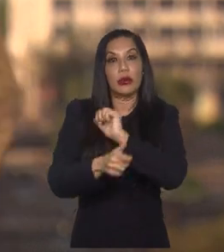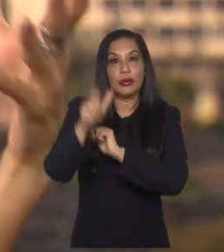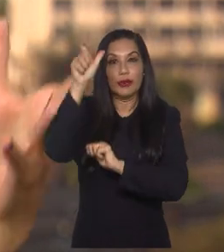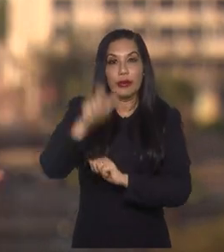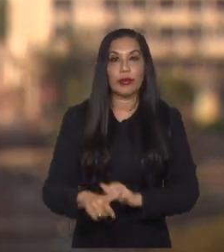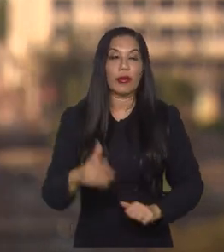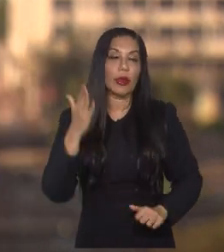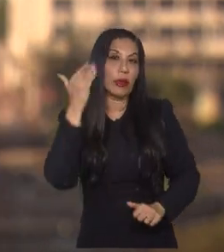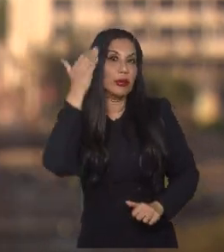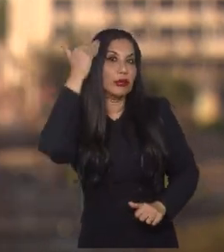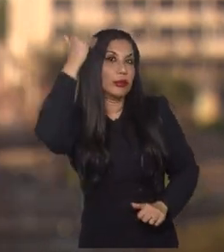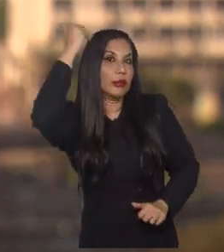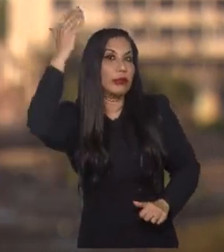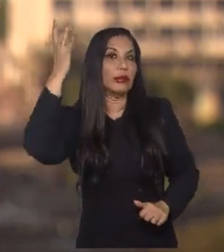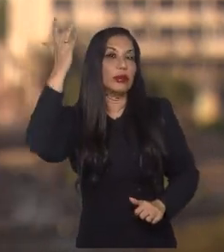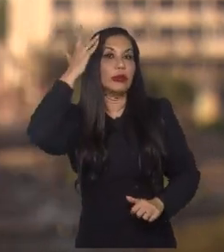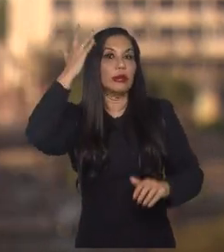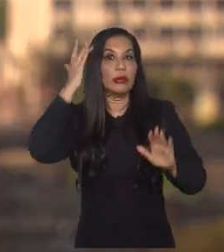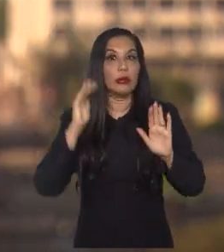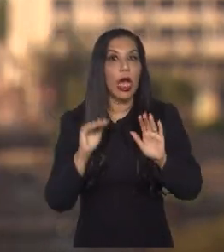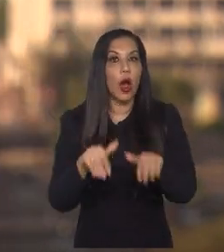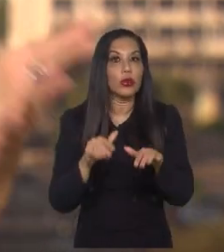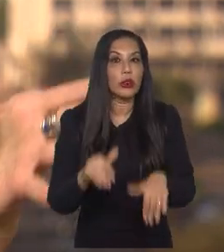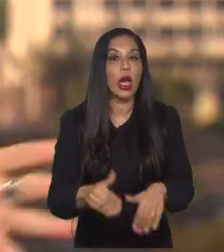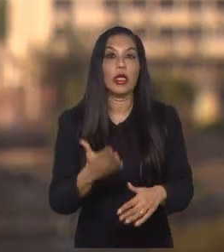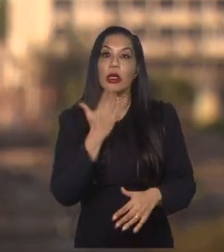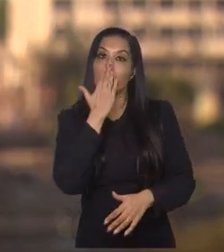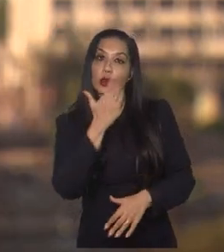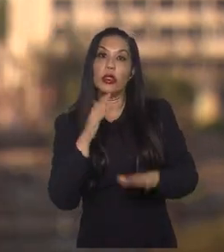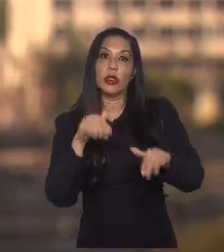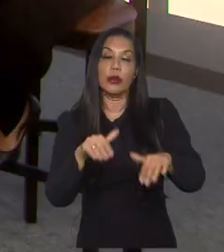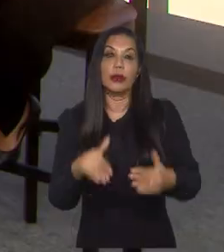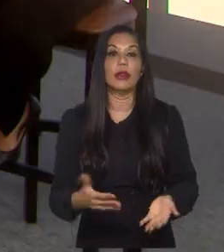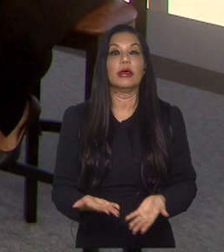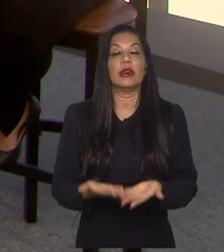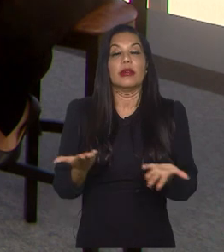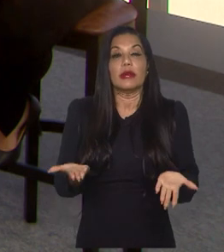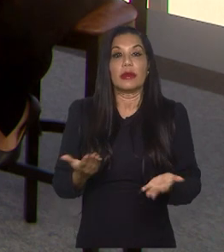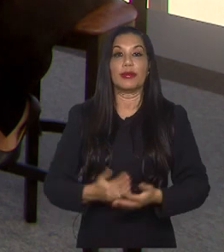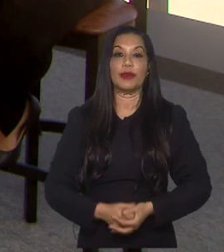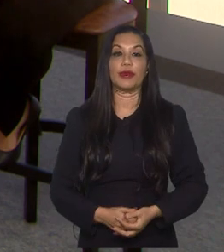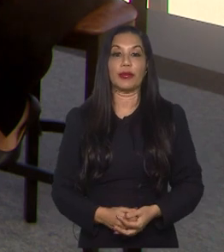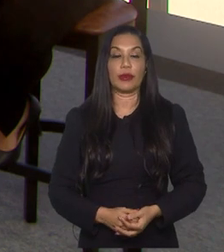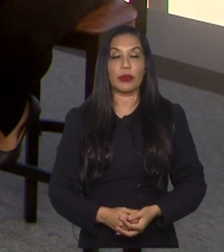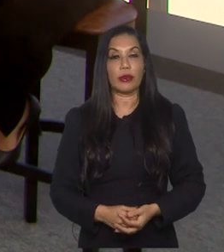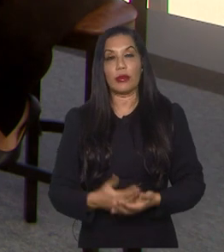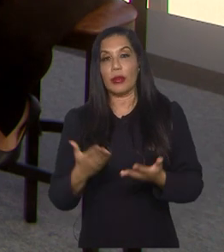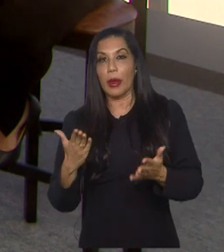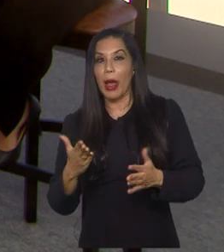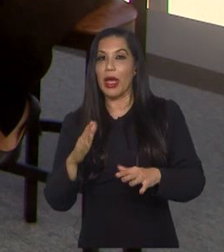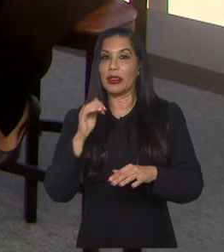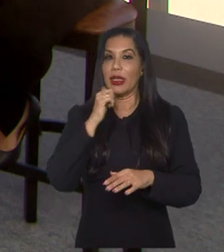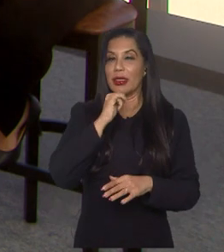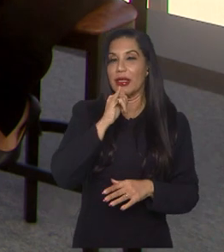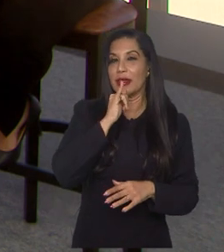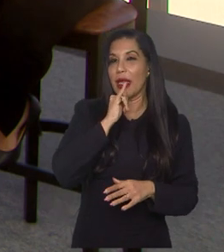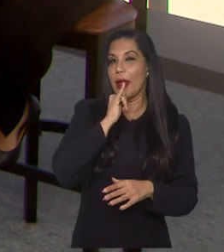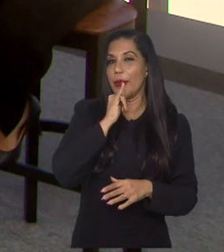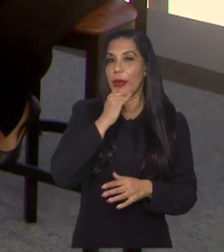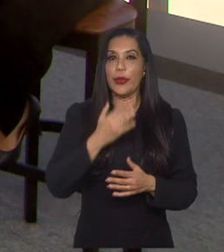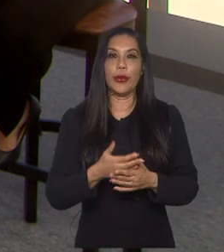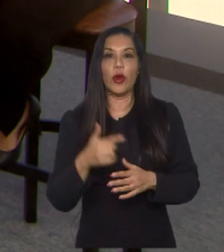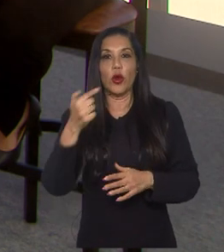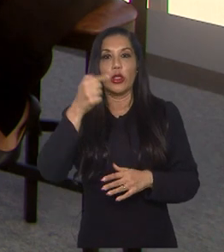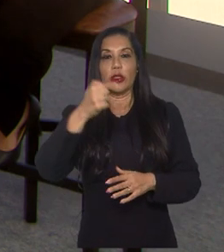grande atleta da Austrália mesmo, jogadora do Chelsea e tudo mais. Mas ter a sétima, o sétimo